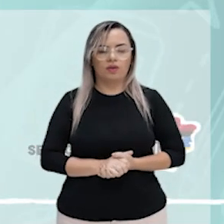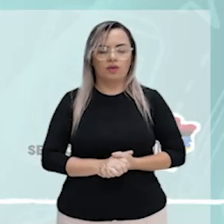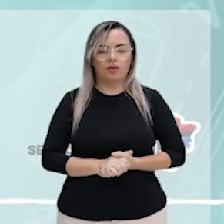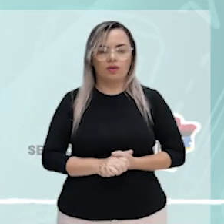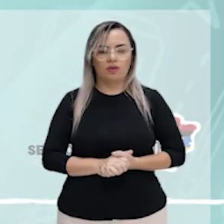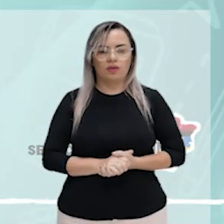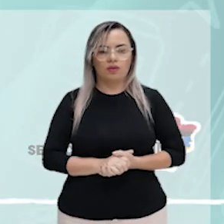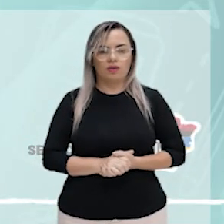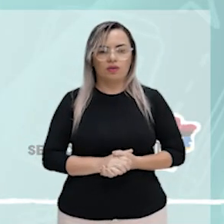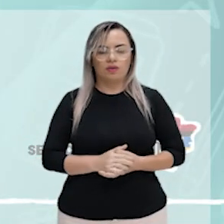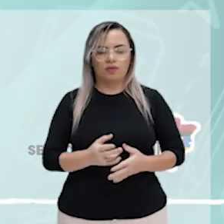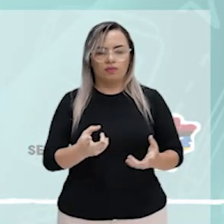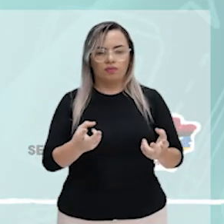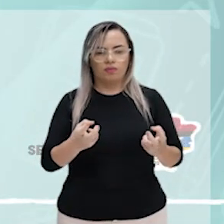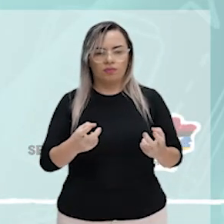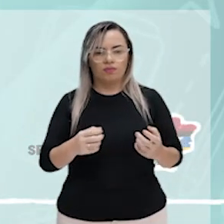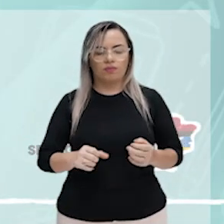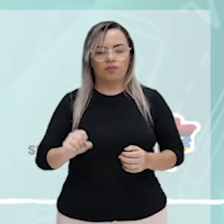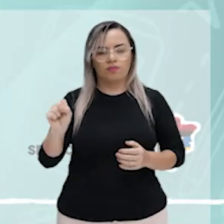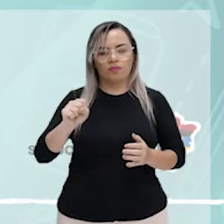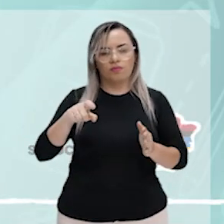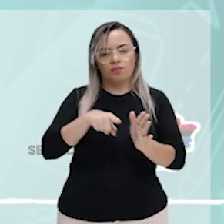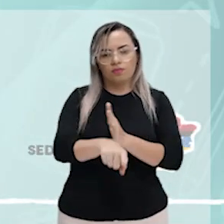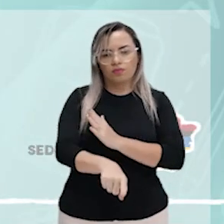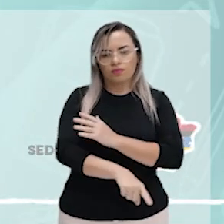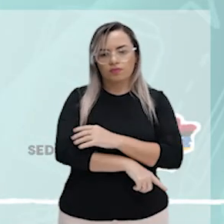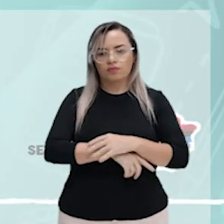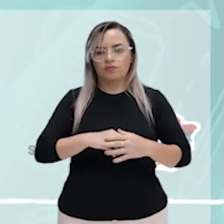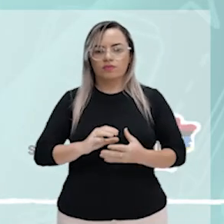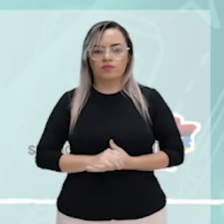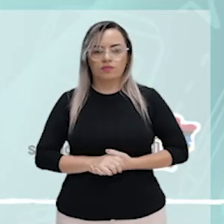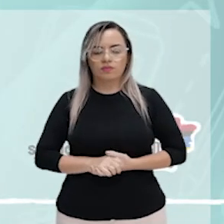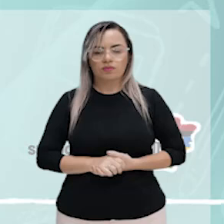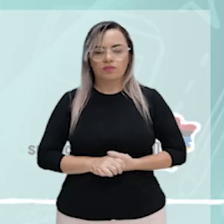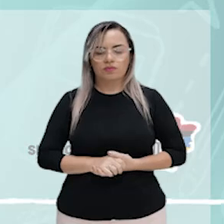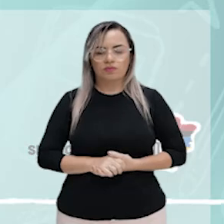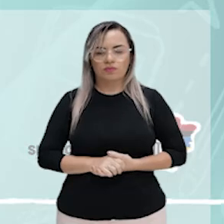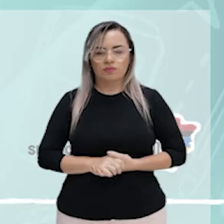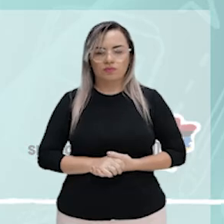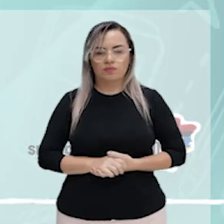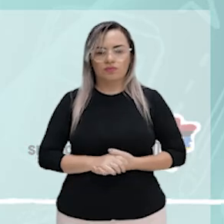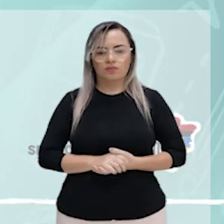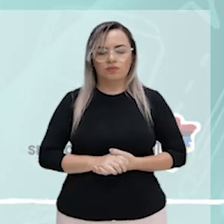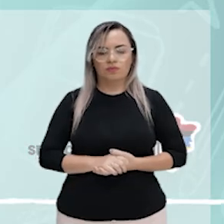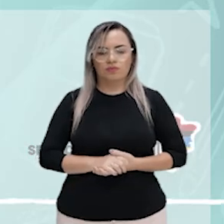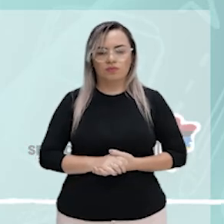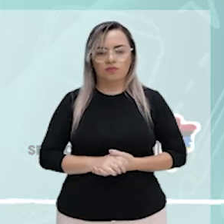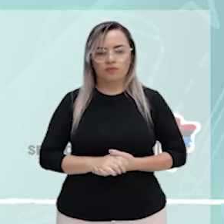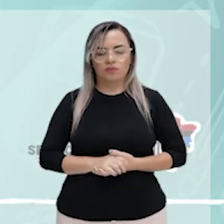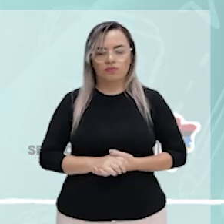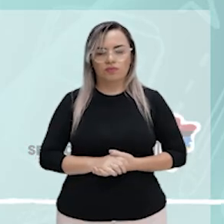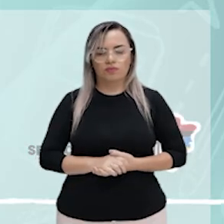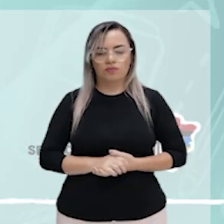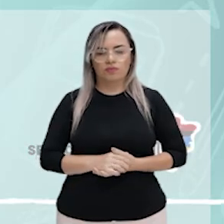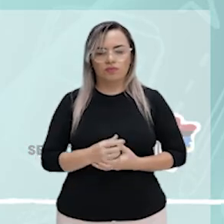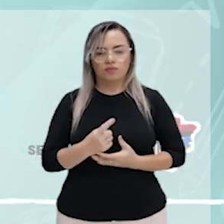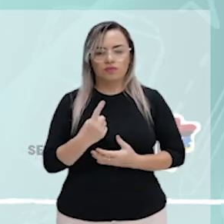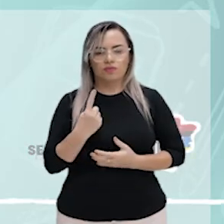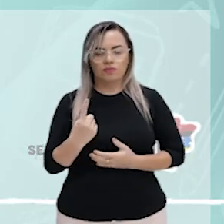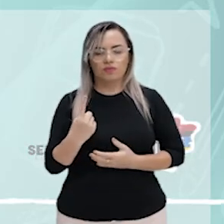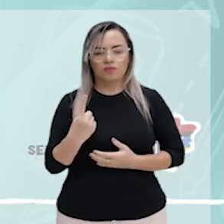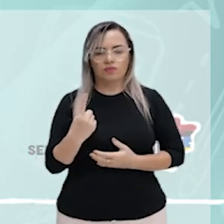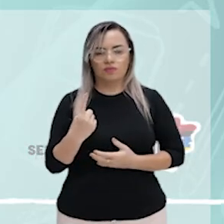ainda. Observe a regência dos verbos das frases escritas nos itens a seguir. Item 1. Chamaremos os inimigos de